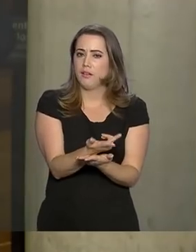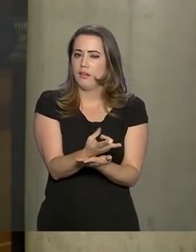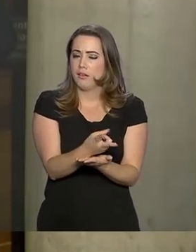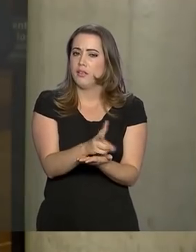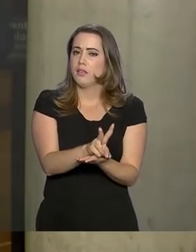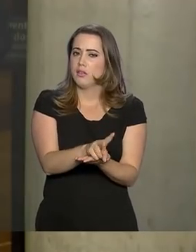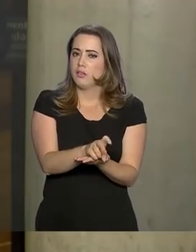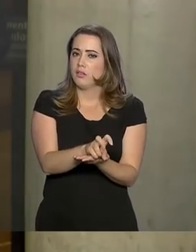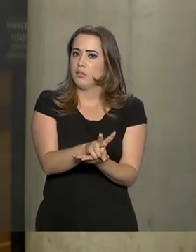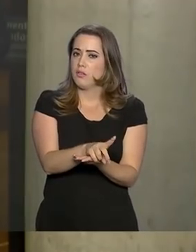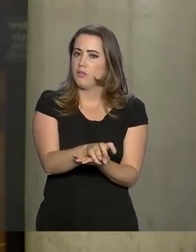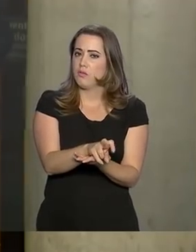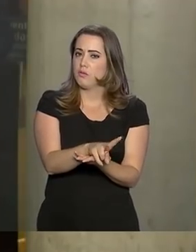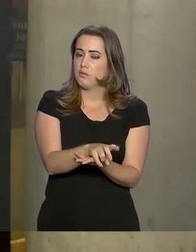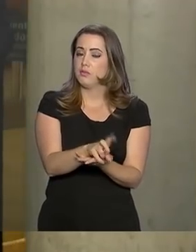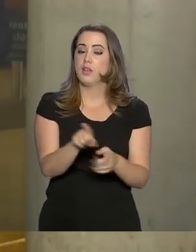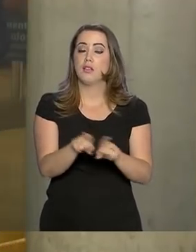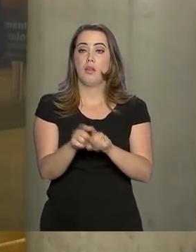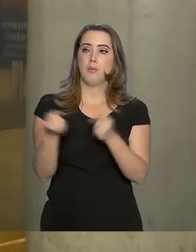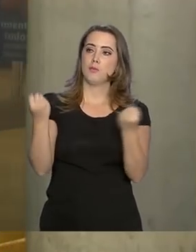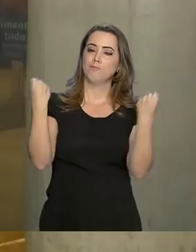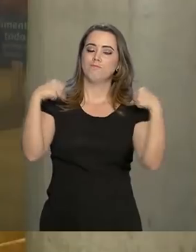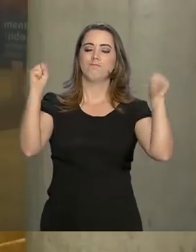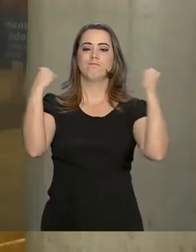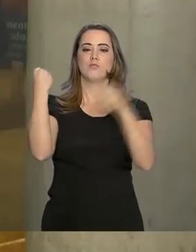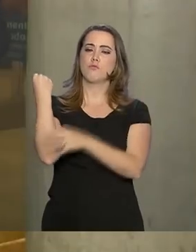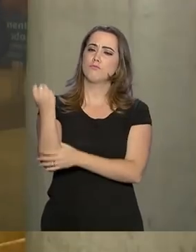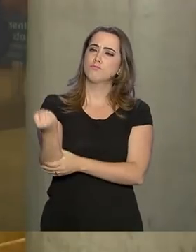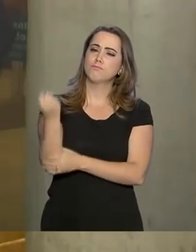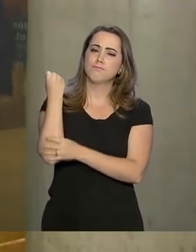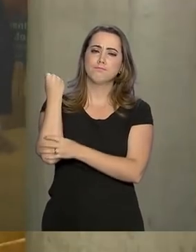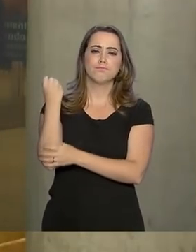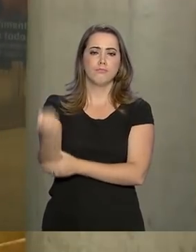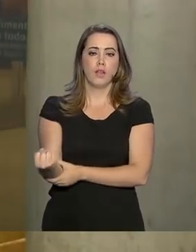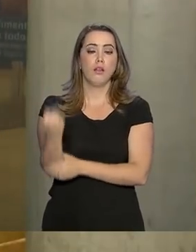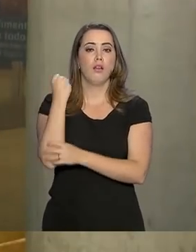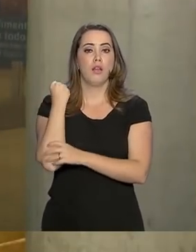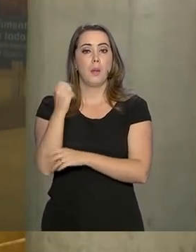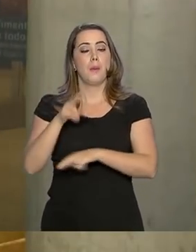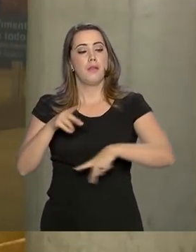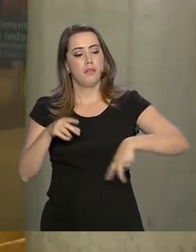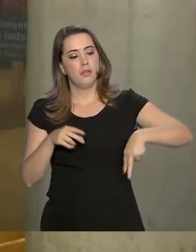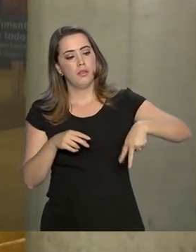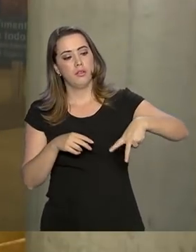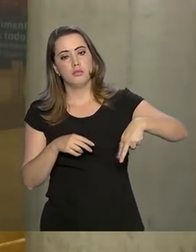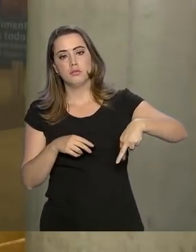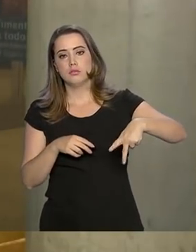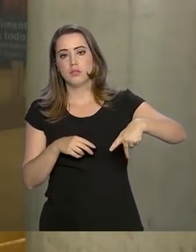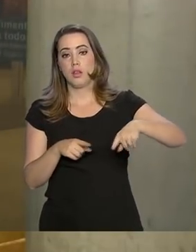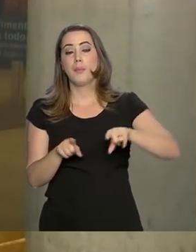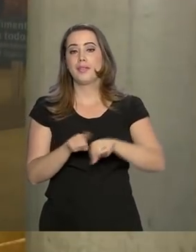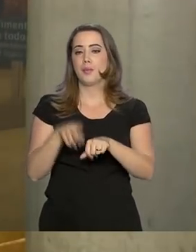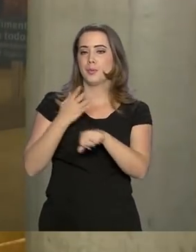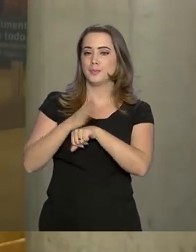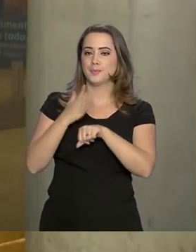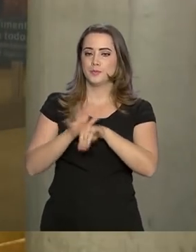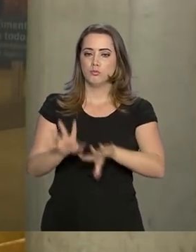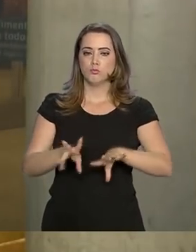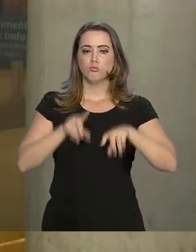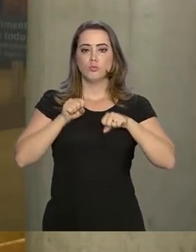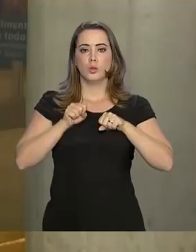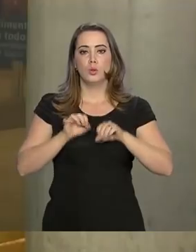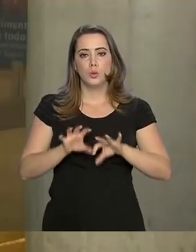com halteres para fortalecer braços e pernas e também exercícios de fisioterapia respiratória que são